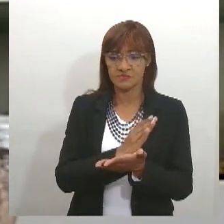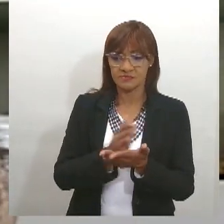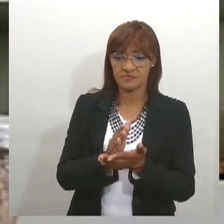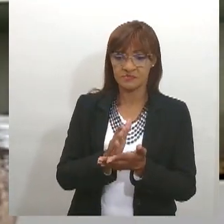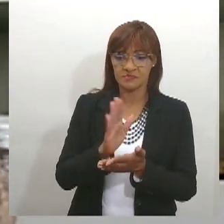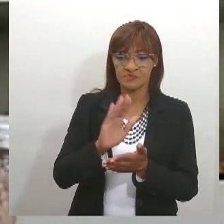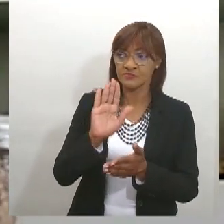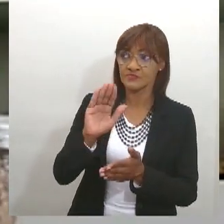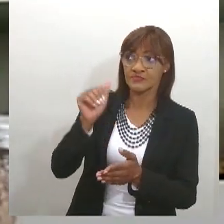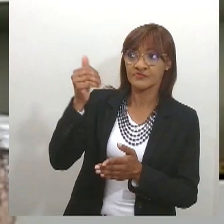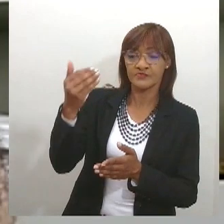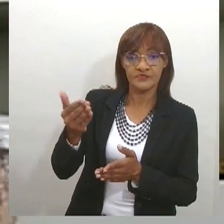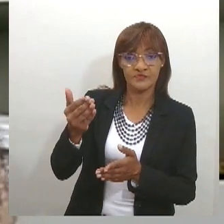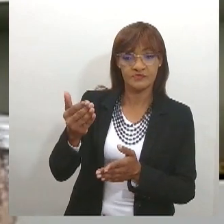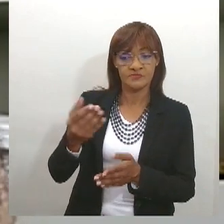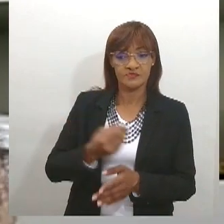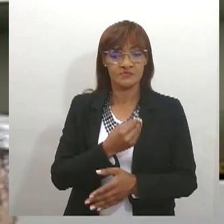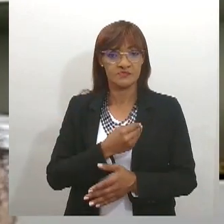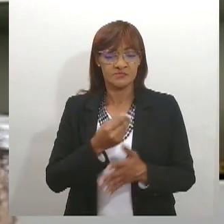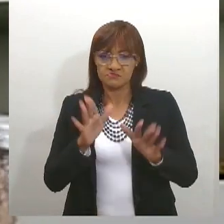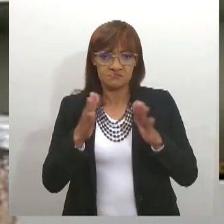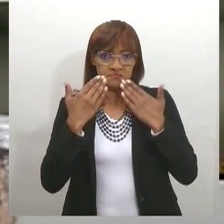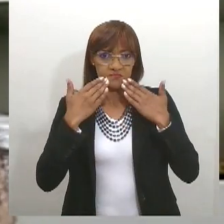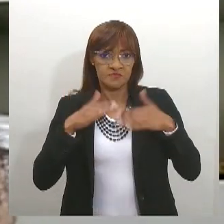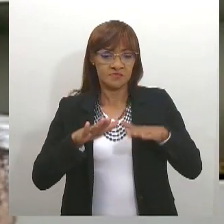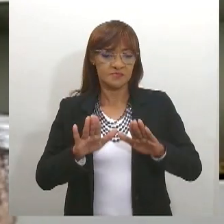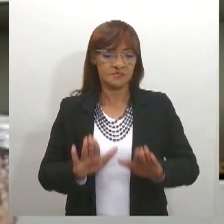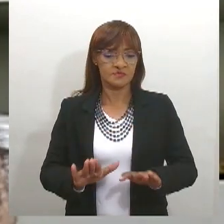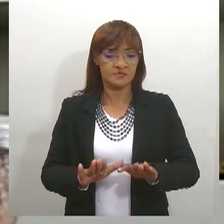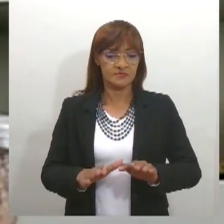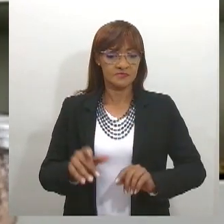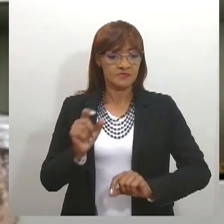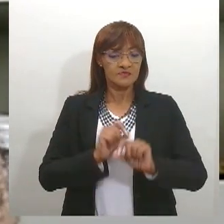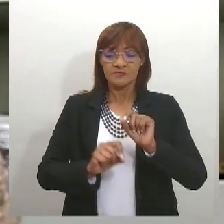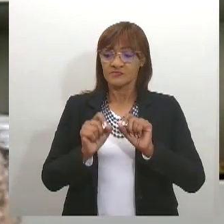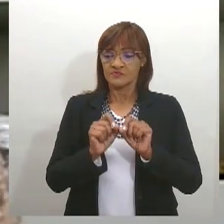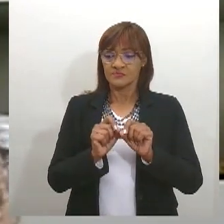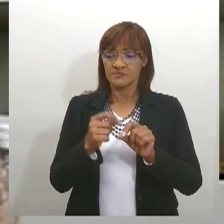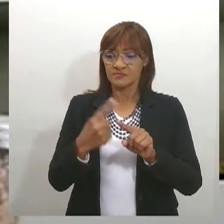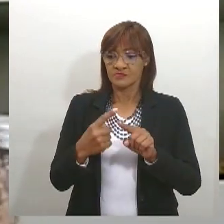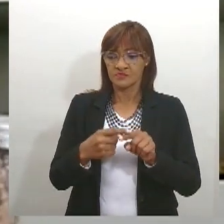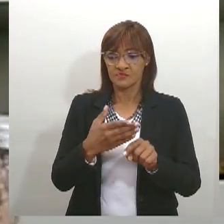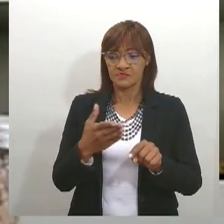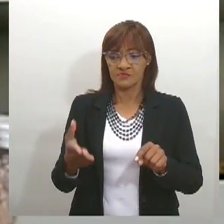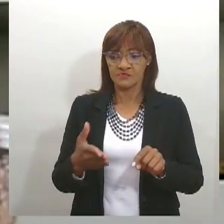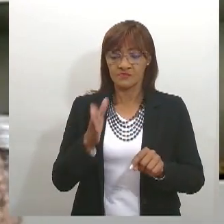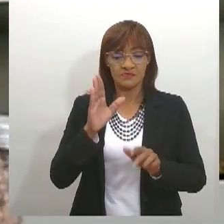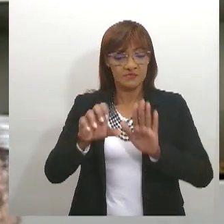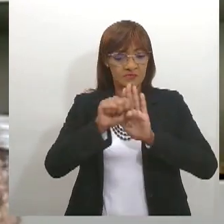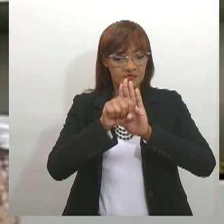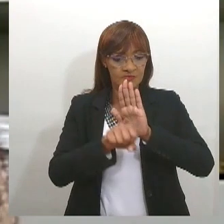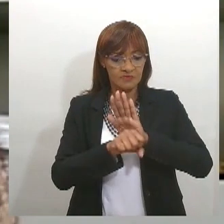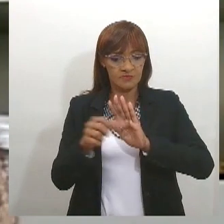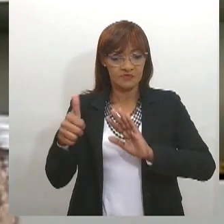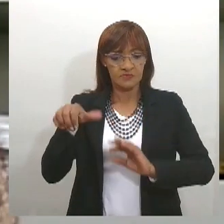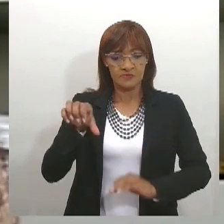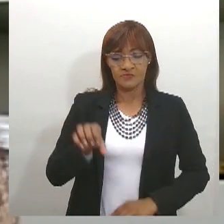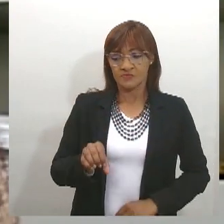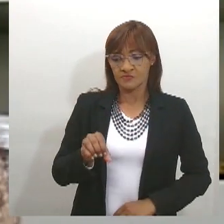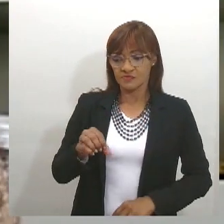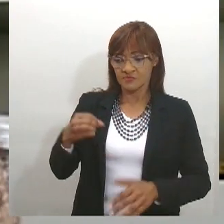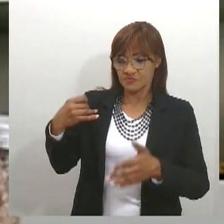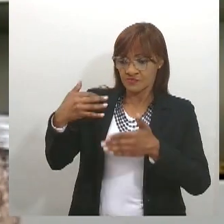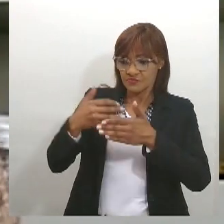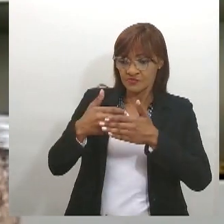porque boa parte dessa leva de intelectuais no final do século XIX e primeiras décadas do século XX não tinham como ficar aqui